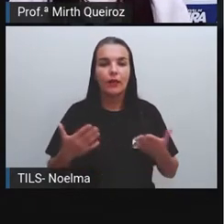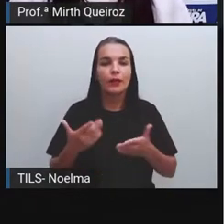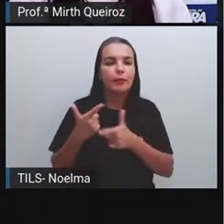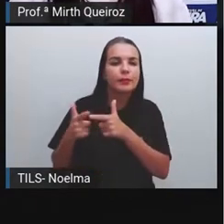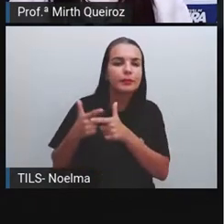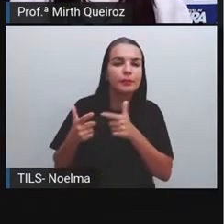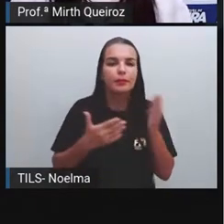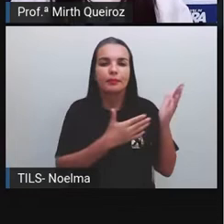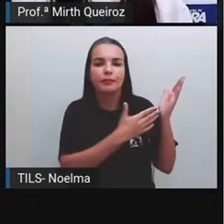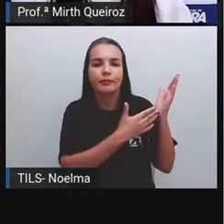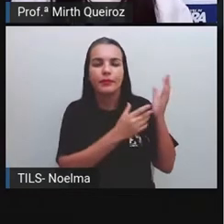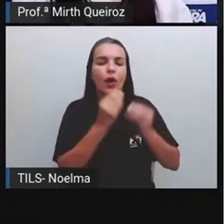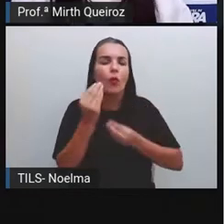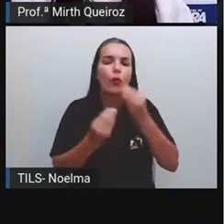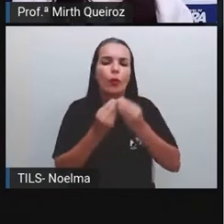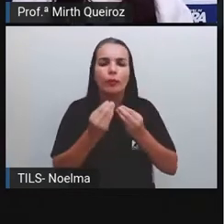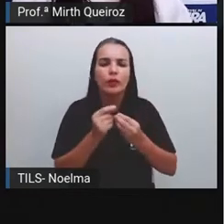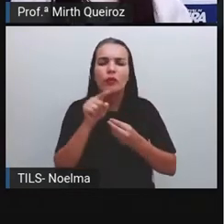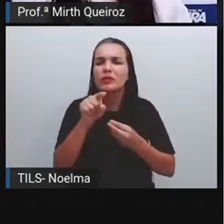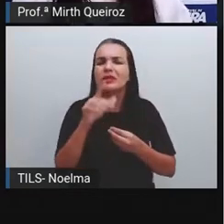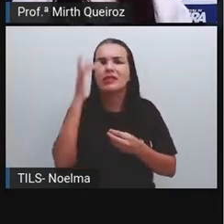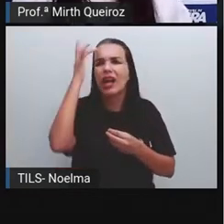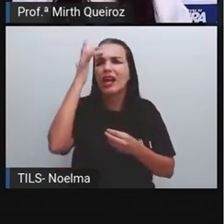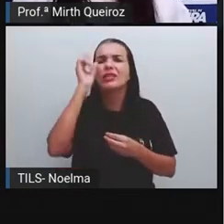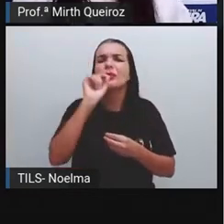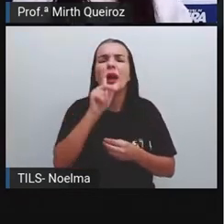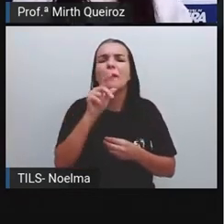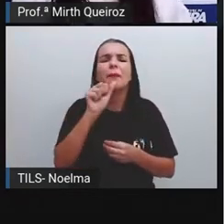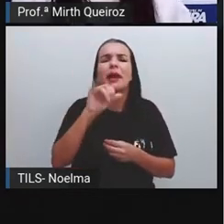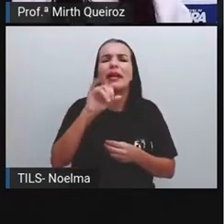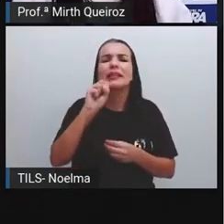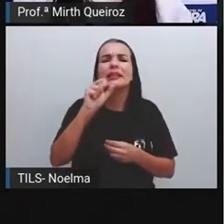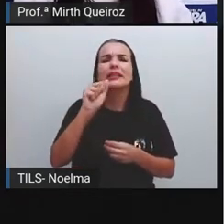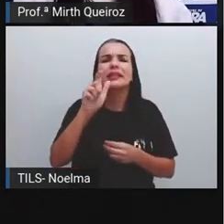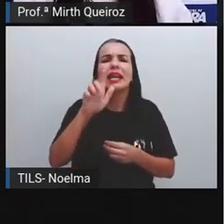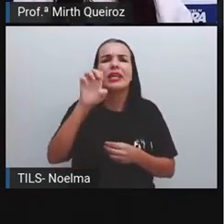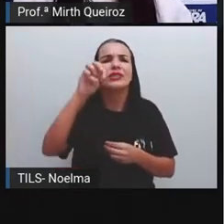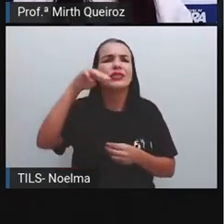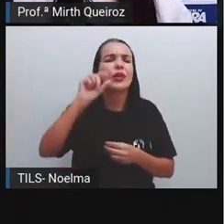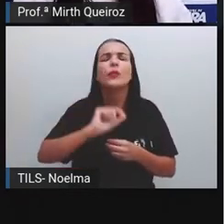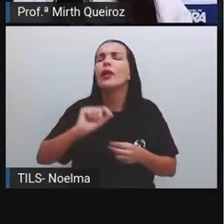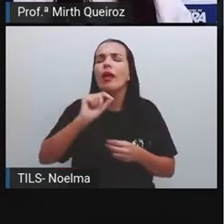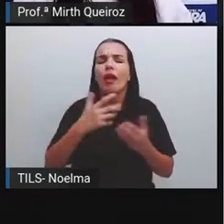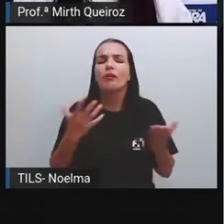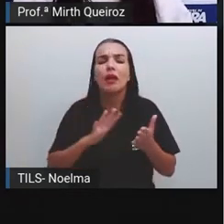Problematizando. Para você, o que é paisagem? O que é paisagem?